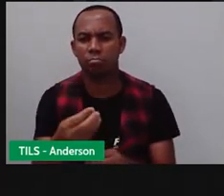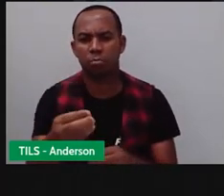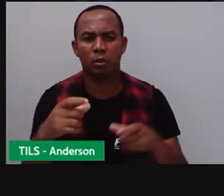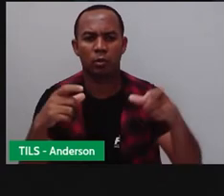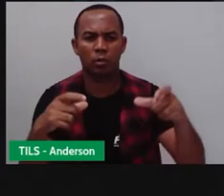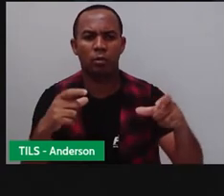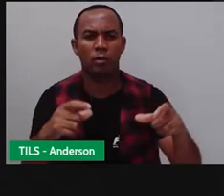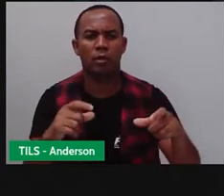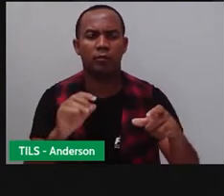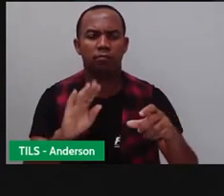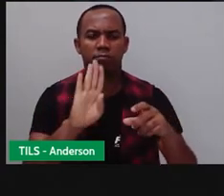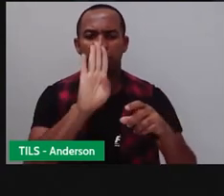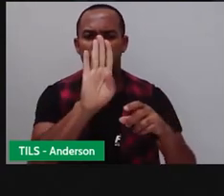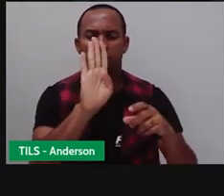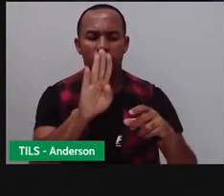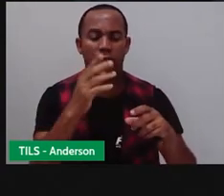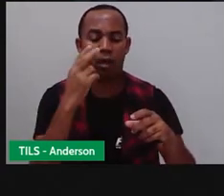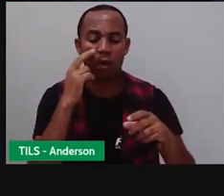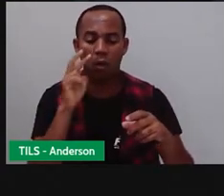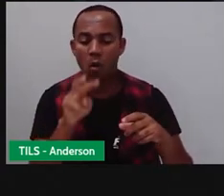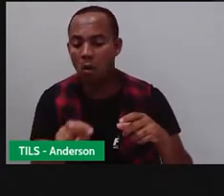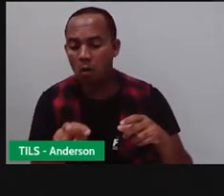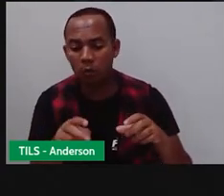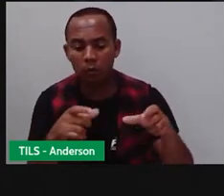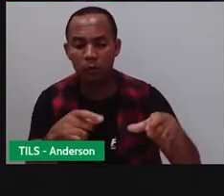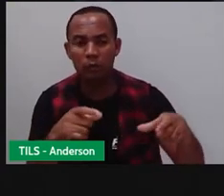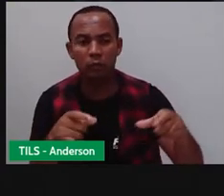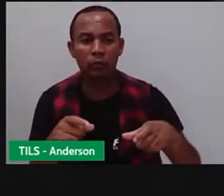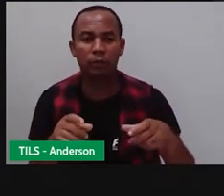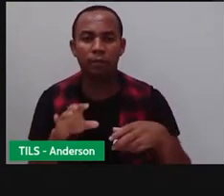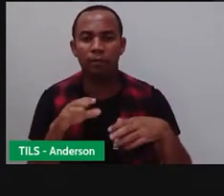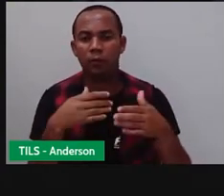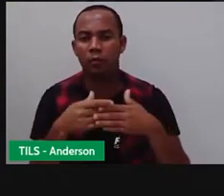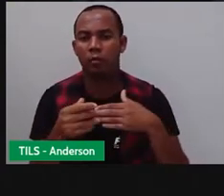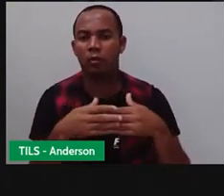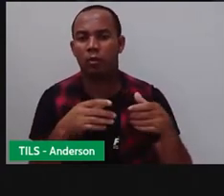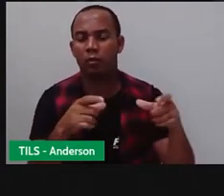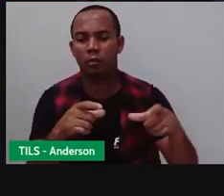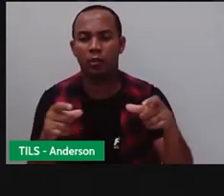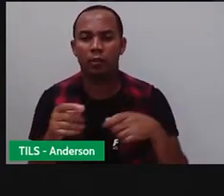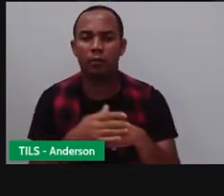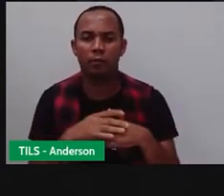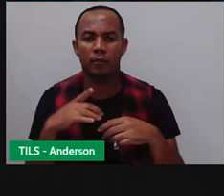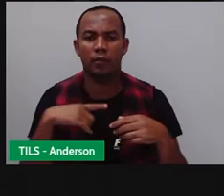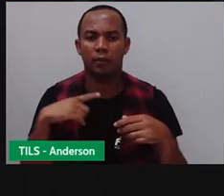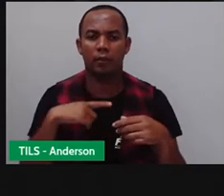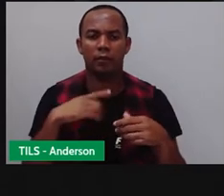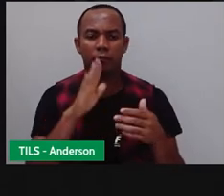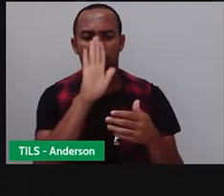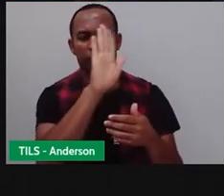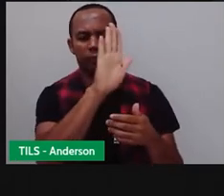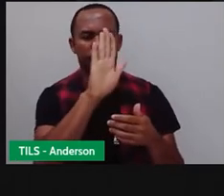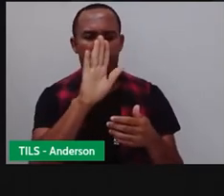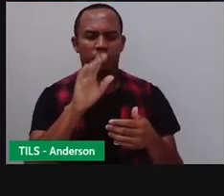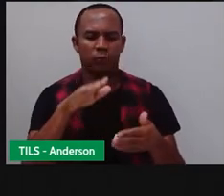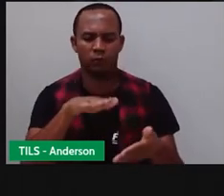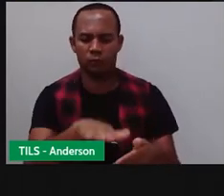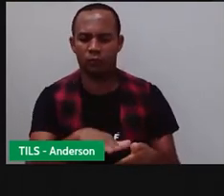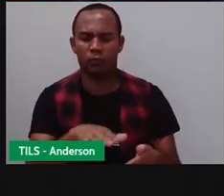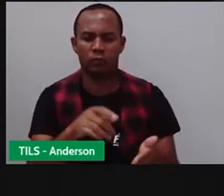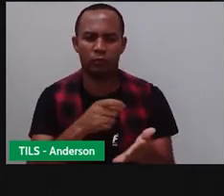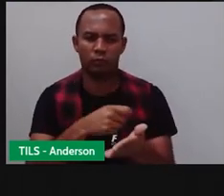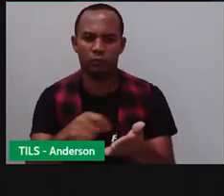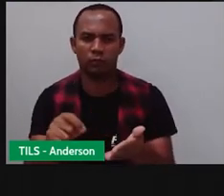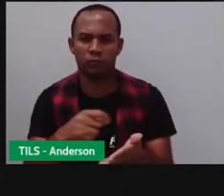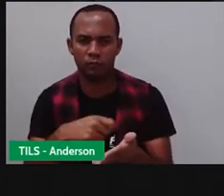Ah, eu deixei um bilhete para você. Dá uma olhadinha. Ou, geralmente, em algumas casas, tem um caderno que fica sobre a mesa e dentro daquele